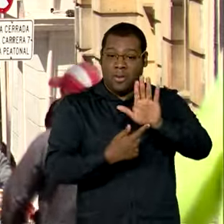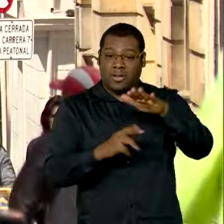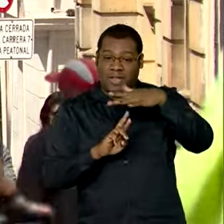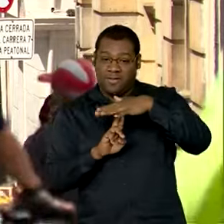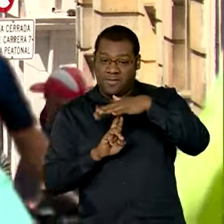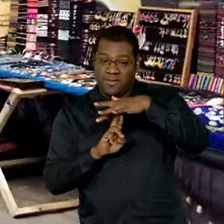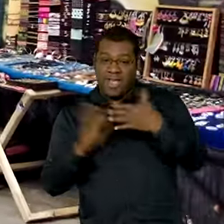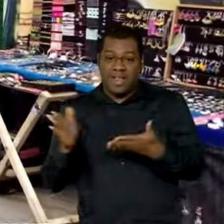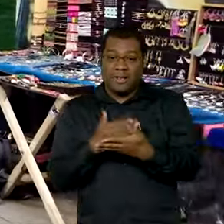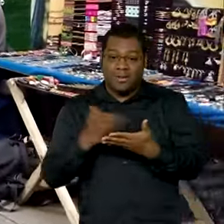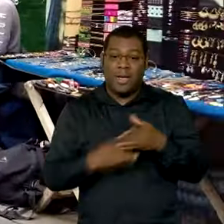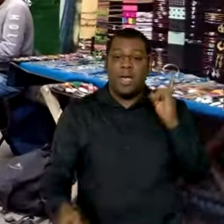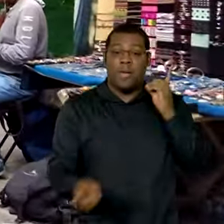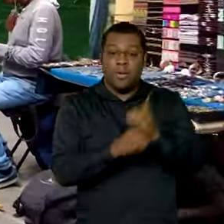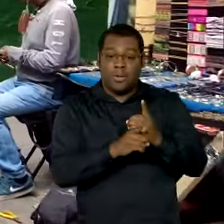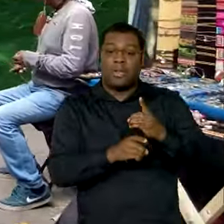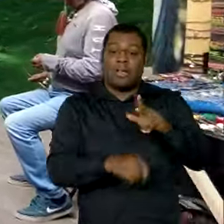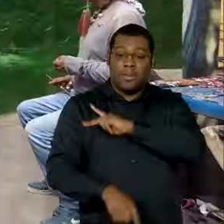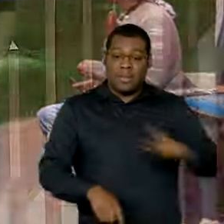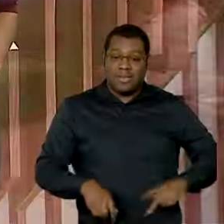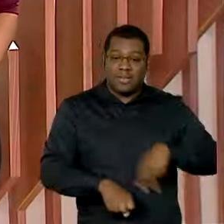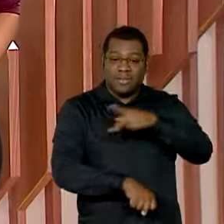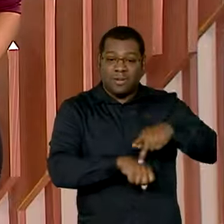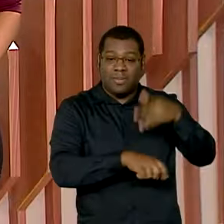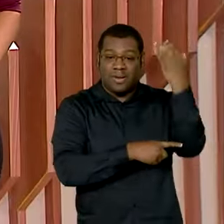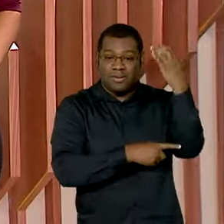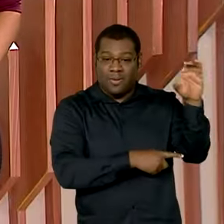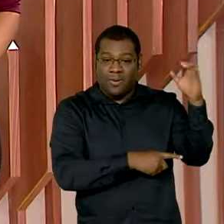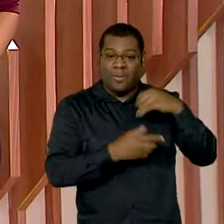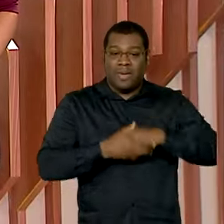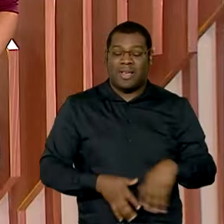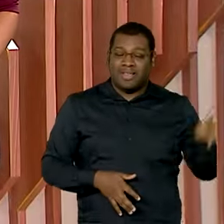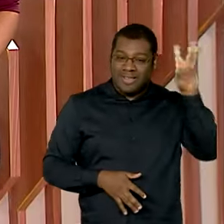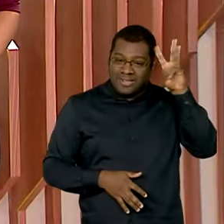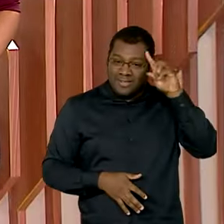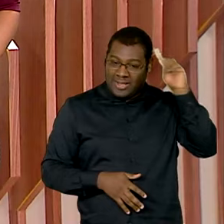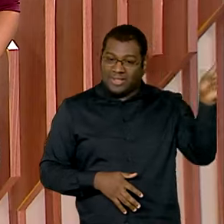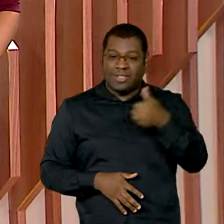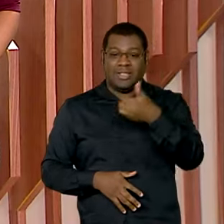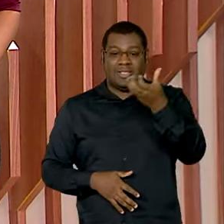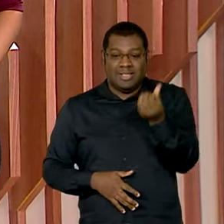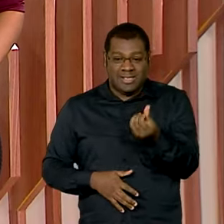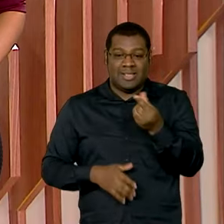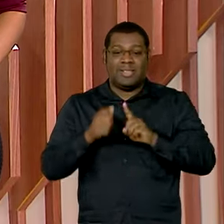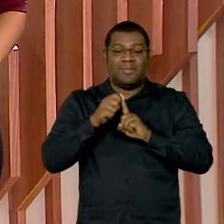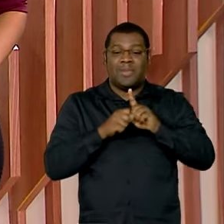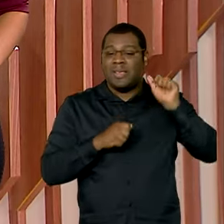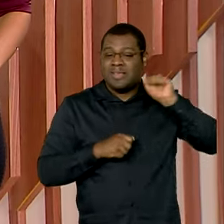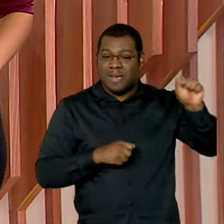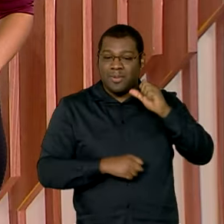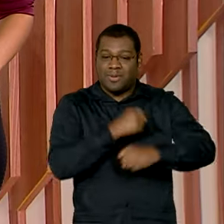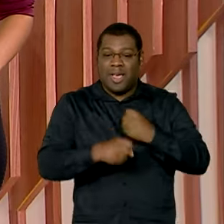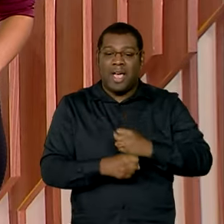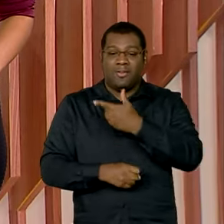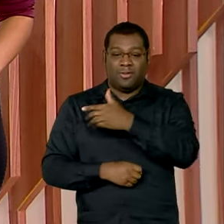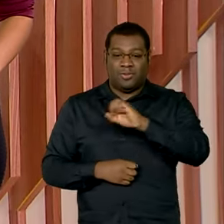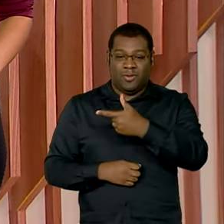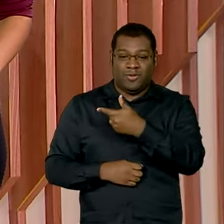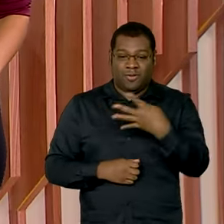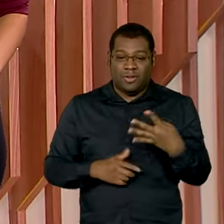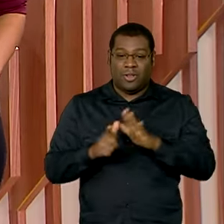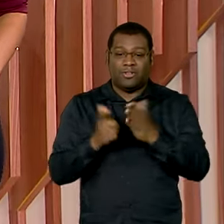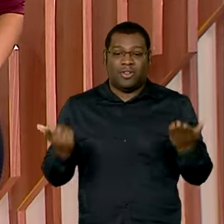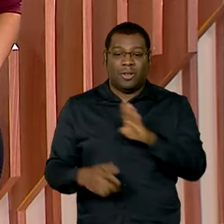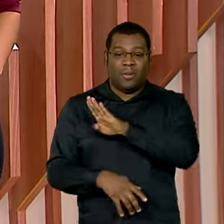encontro com o presidente Gustavo Petro. Terça-feira, 16 de abril de 2024, o Brasil em Dia